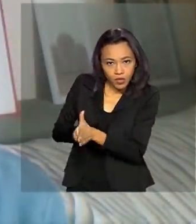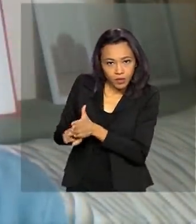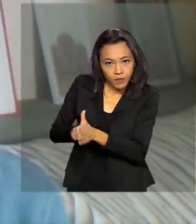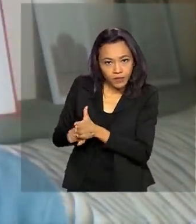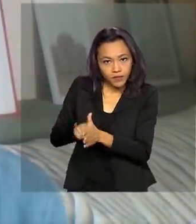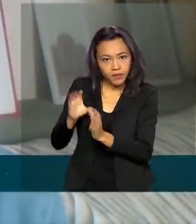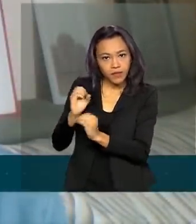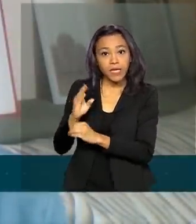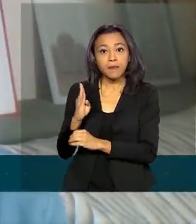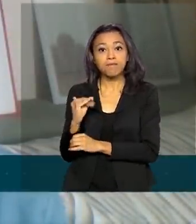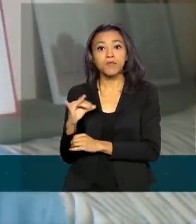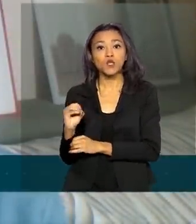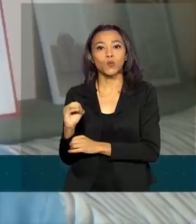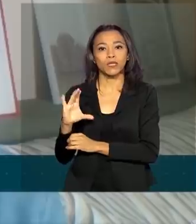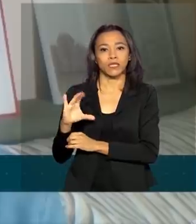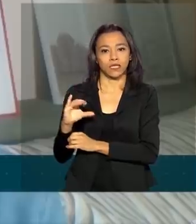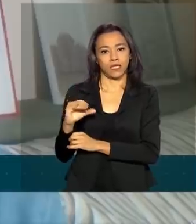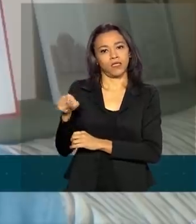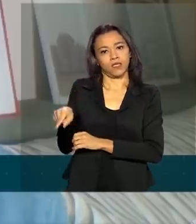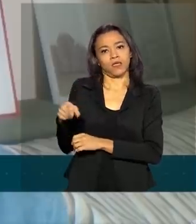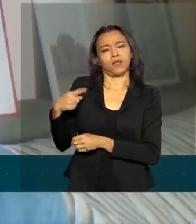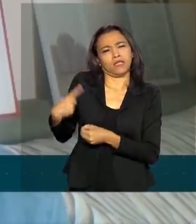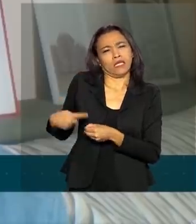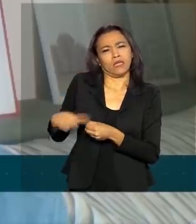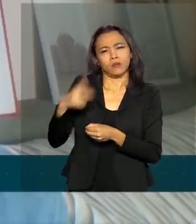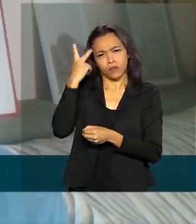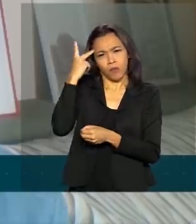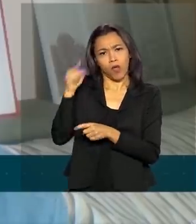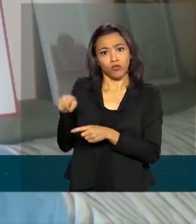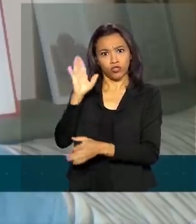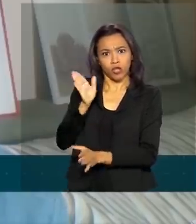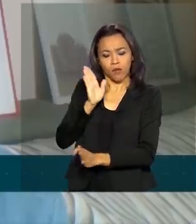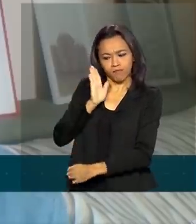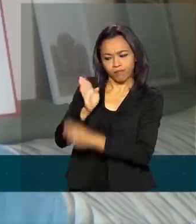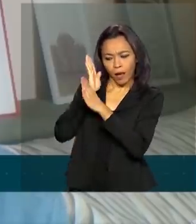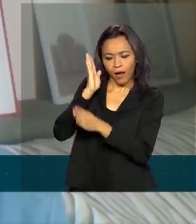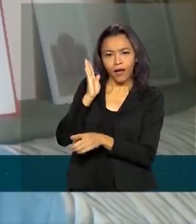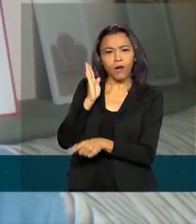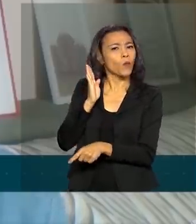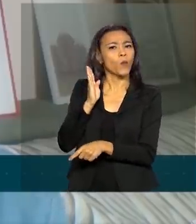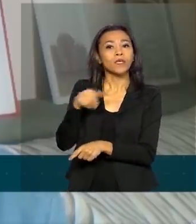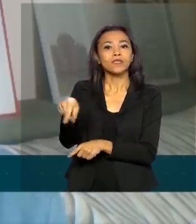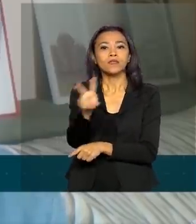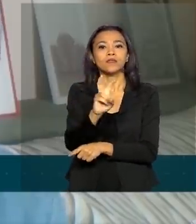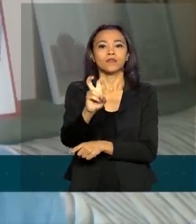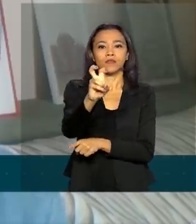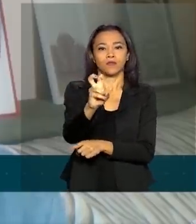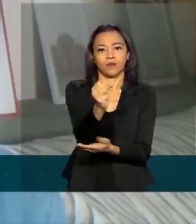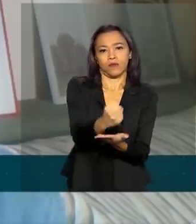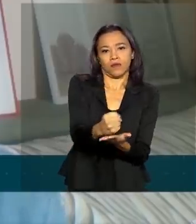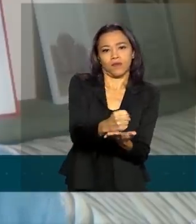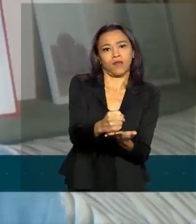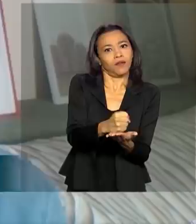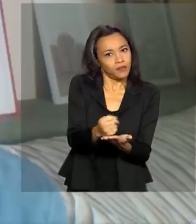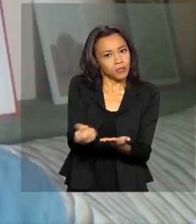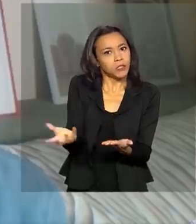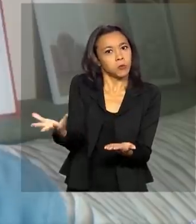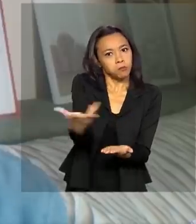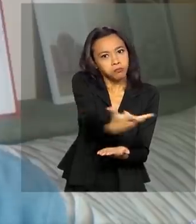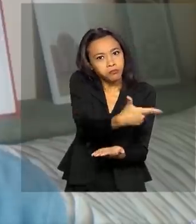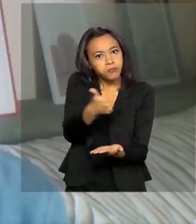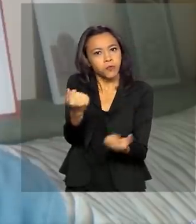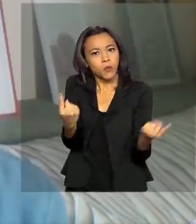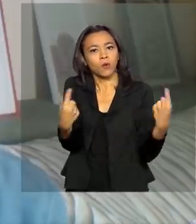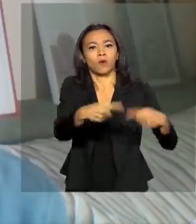Biociências, em Campinas, no interior de São Paulo, já identificaram as primeiras cinco drogas potencialmente eficazes